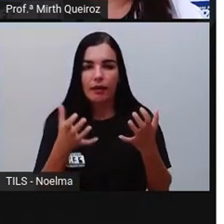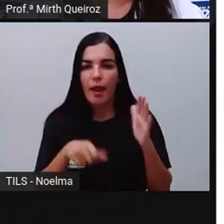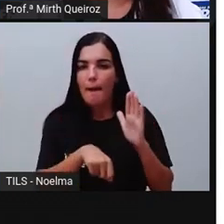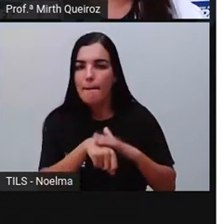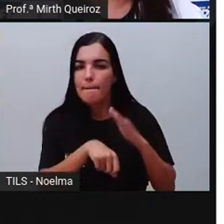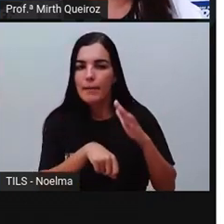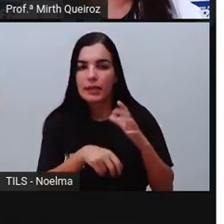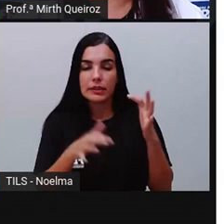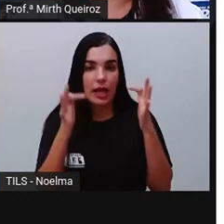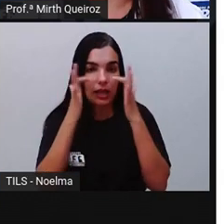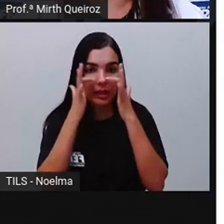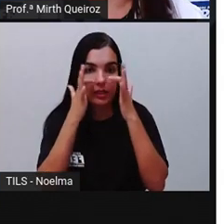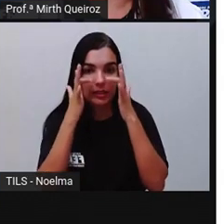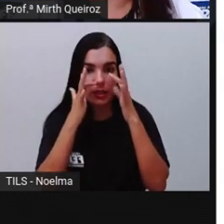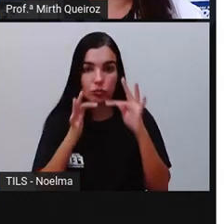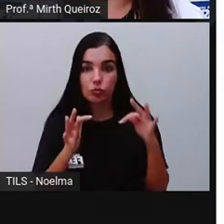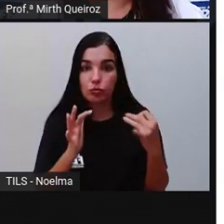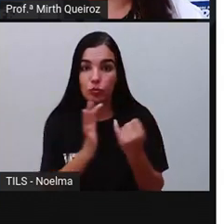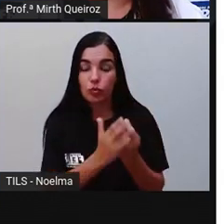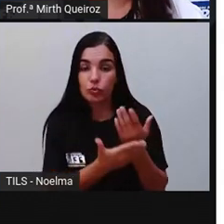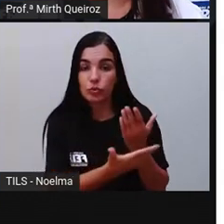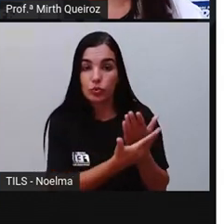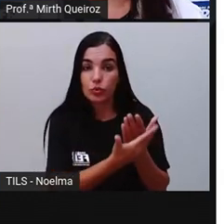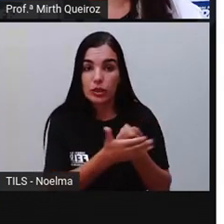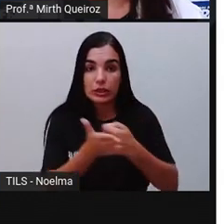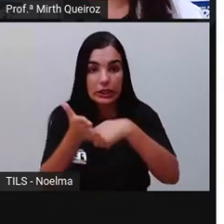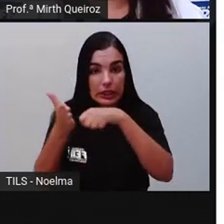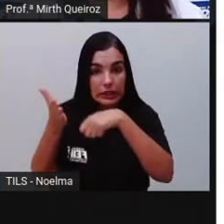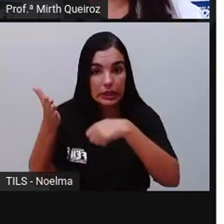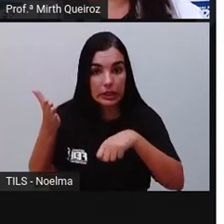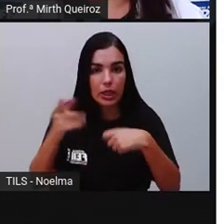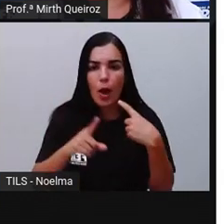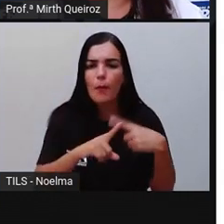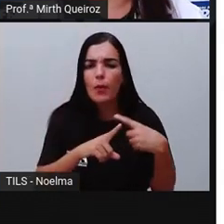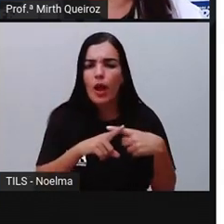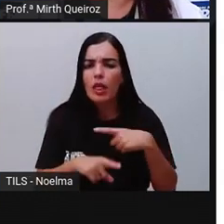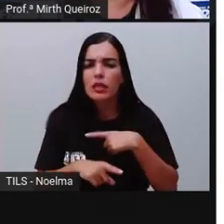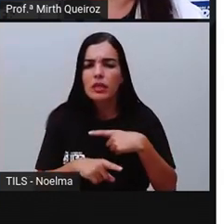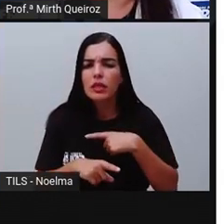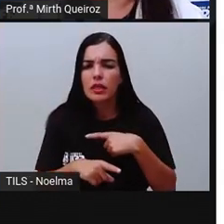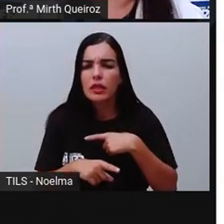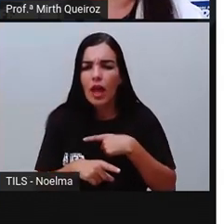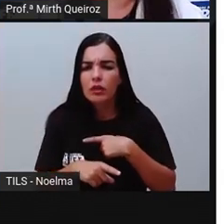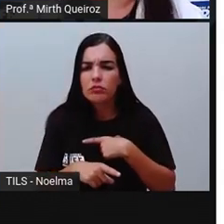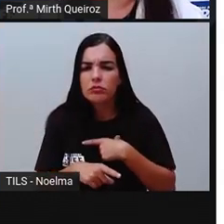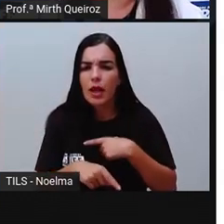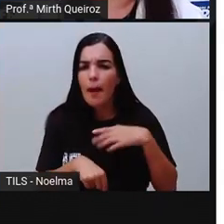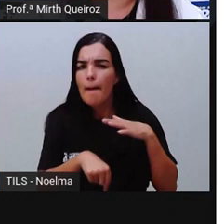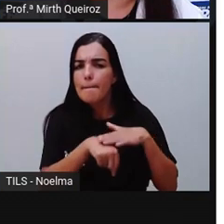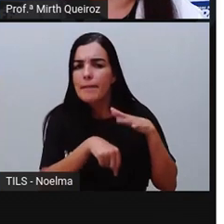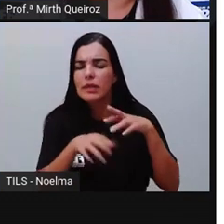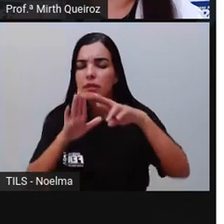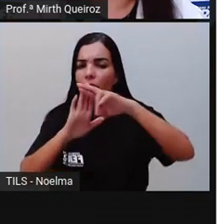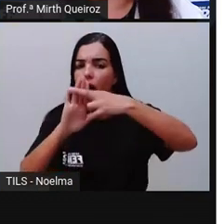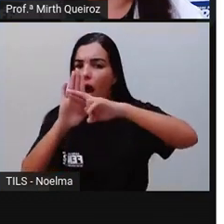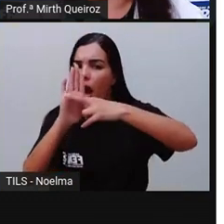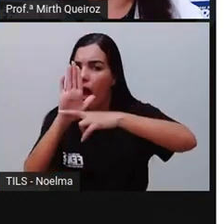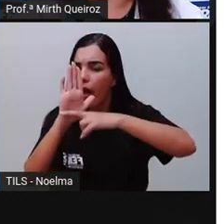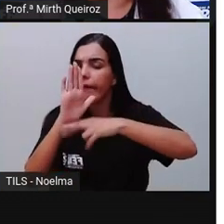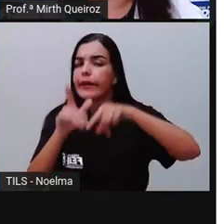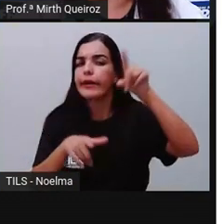dos estudantes na escrita, pois é a que possui mais regras de